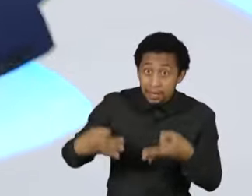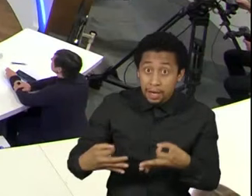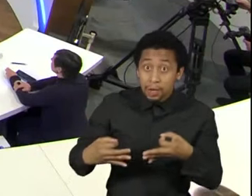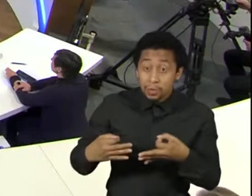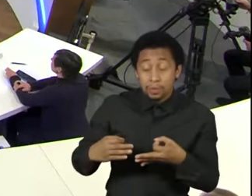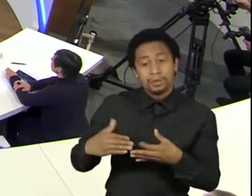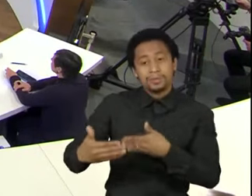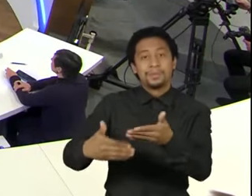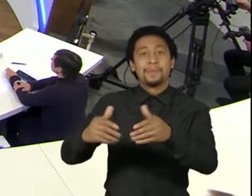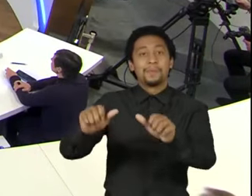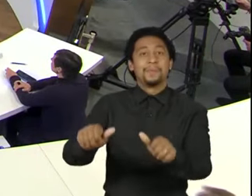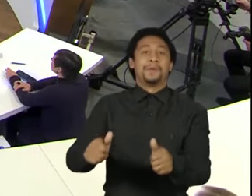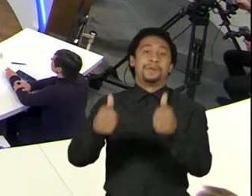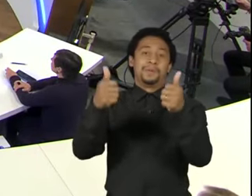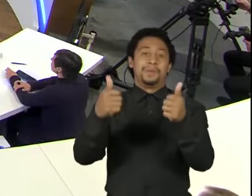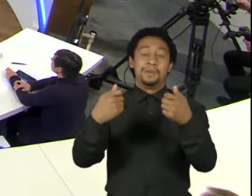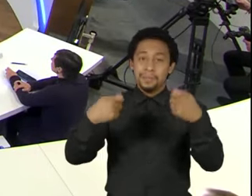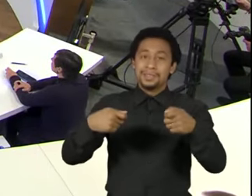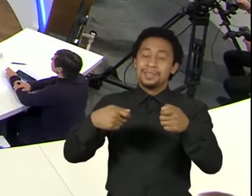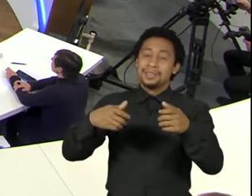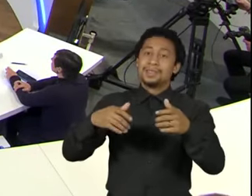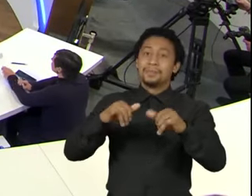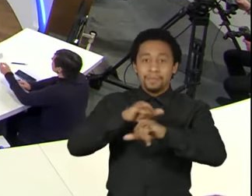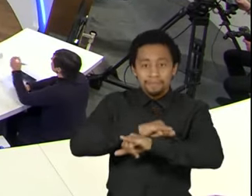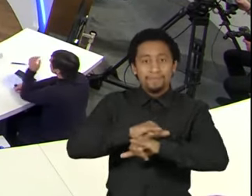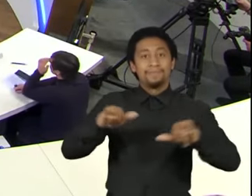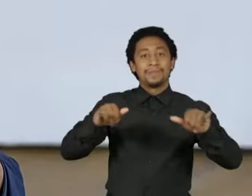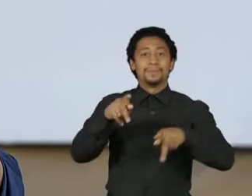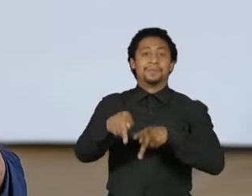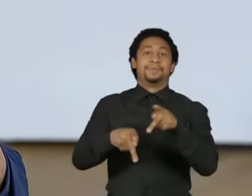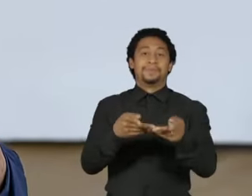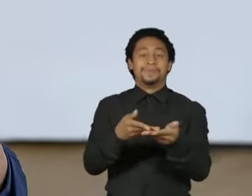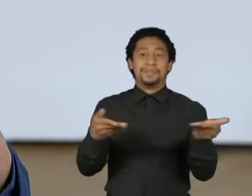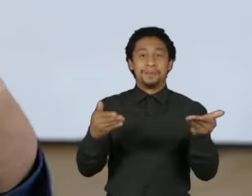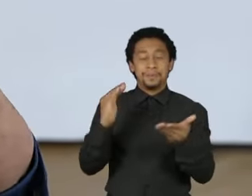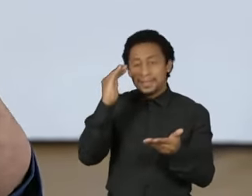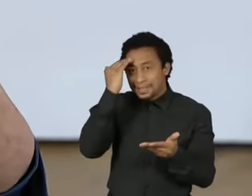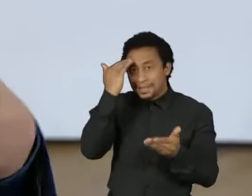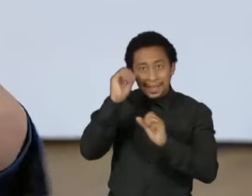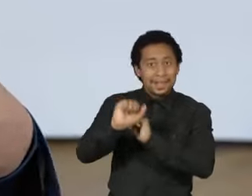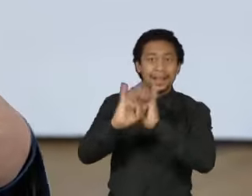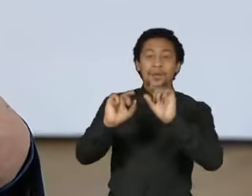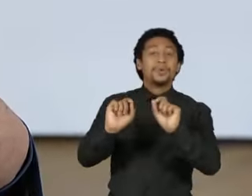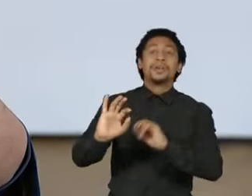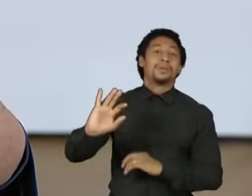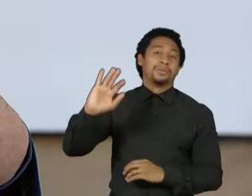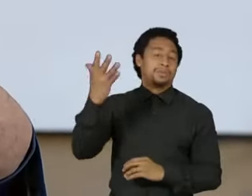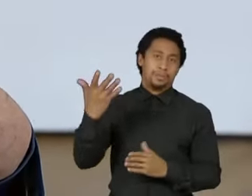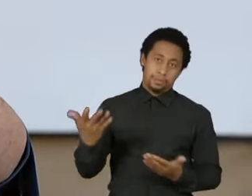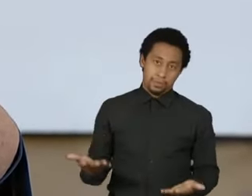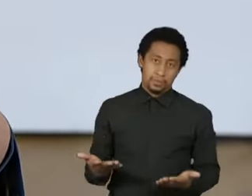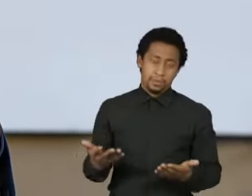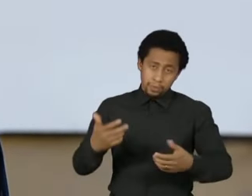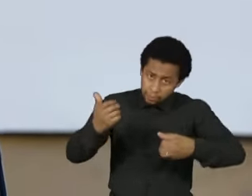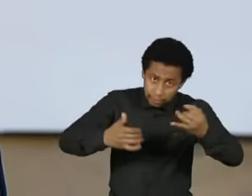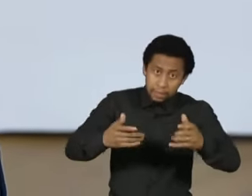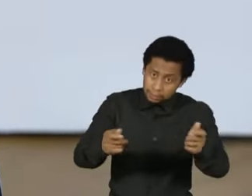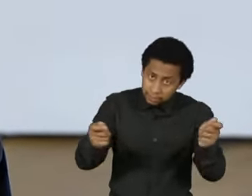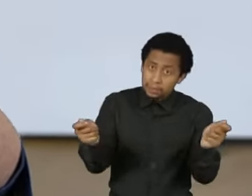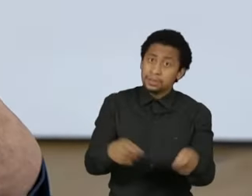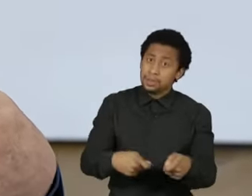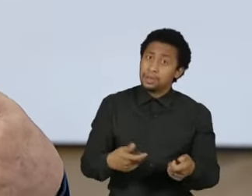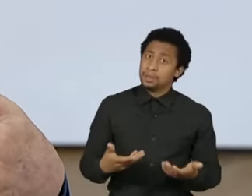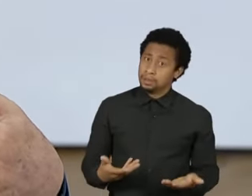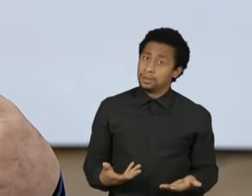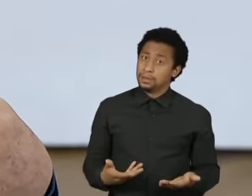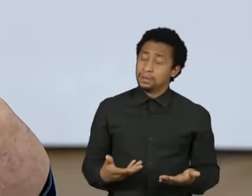convencer a população disso. Quer dizer, é possível, o eu estou querendo dizer assim? É possível, e